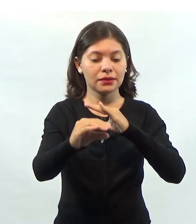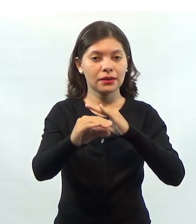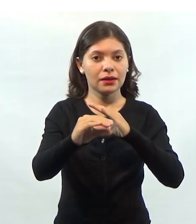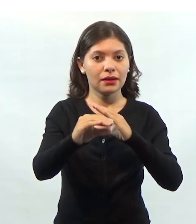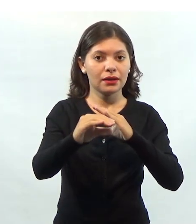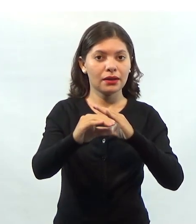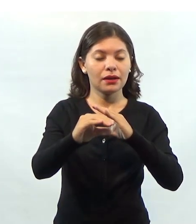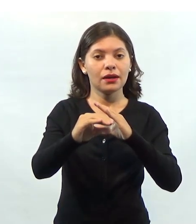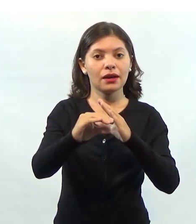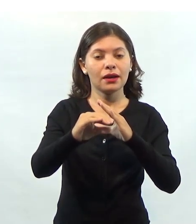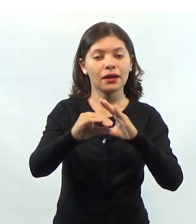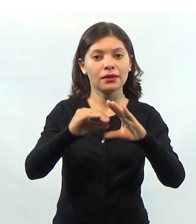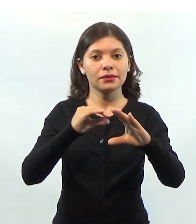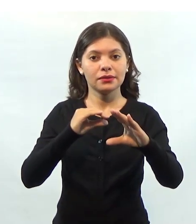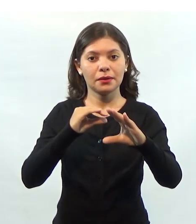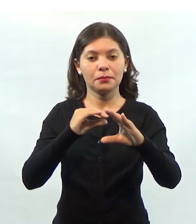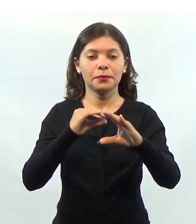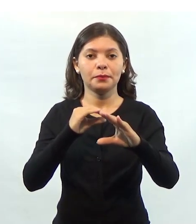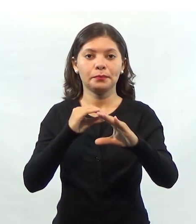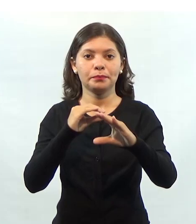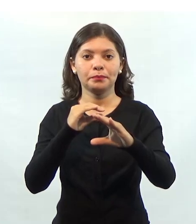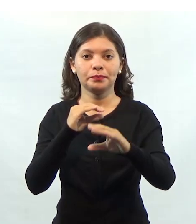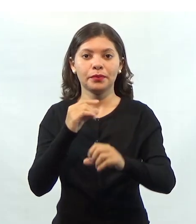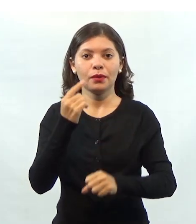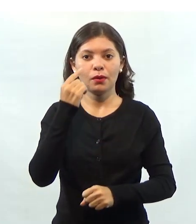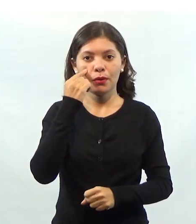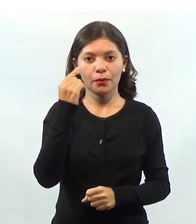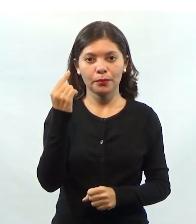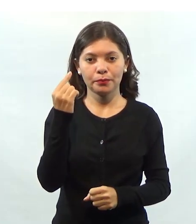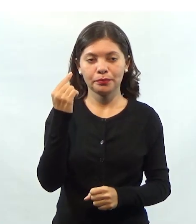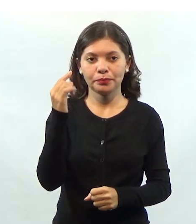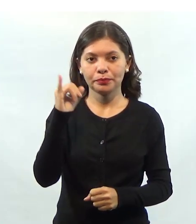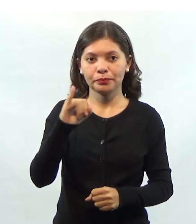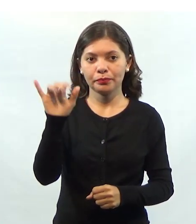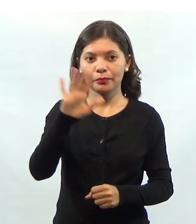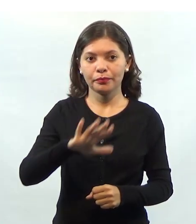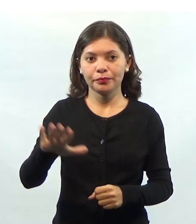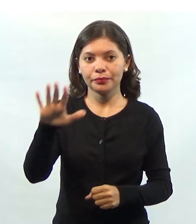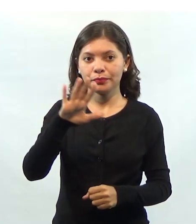aqui nós temos o minério e o carvão,